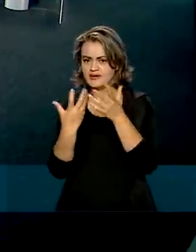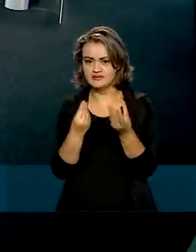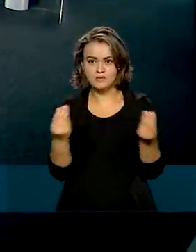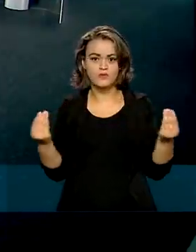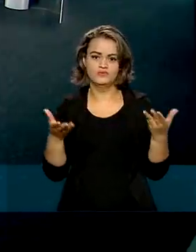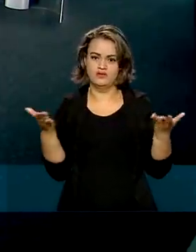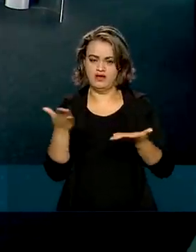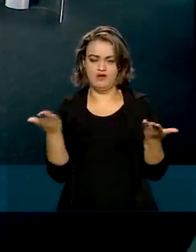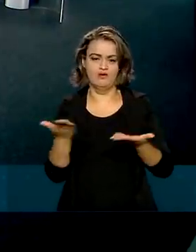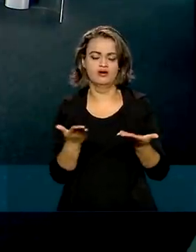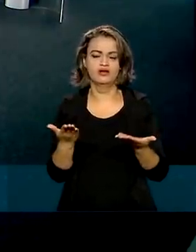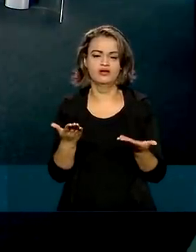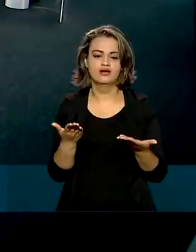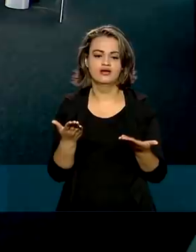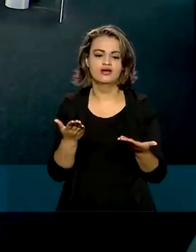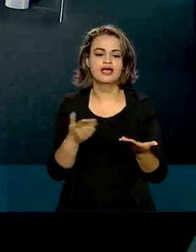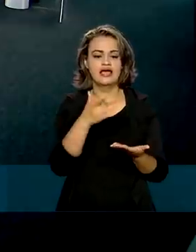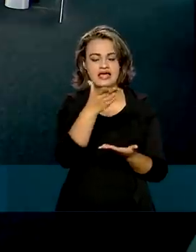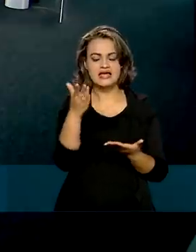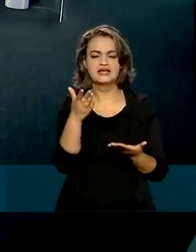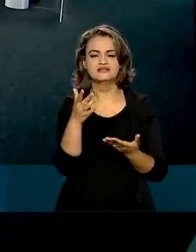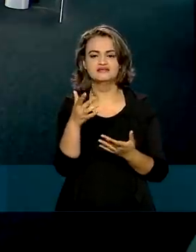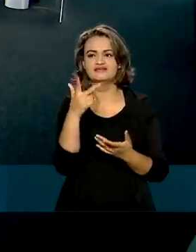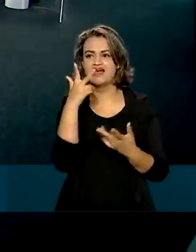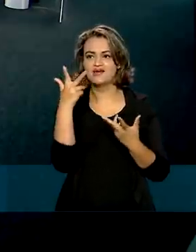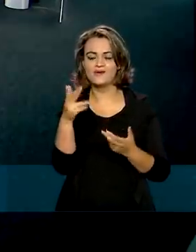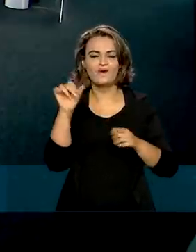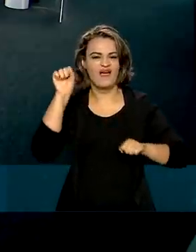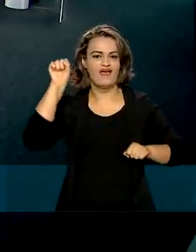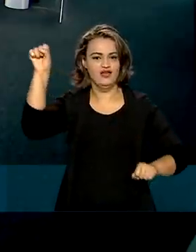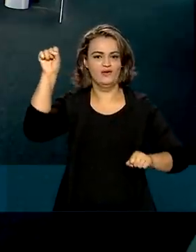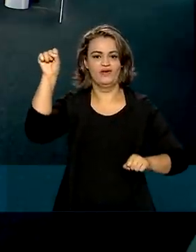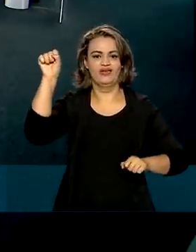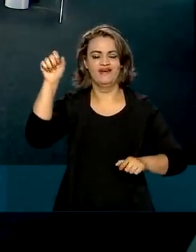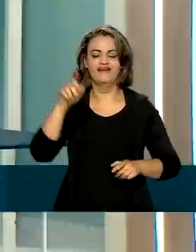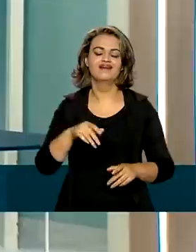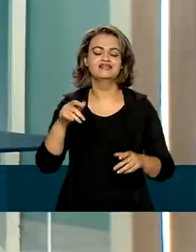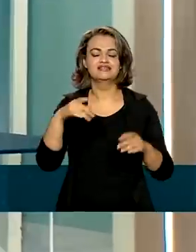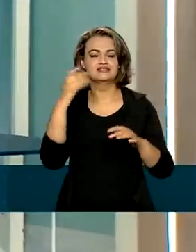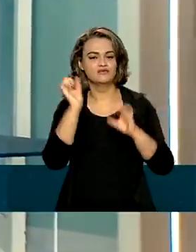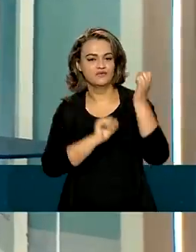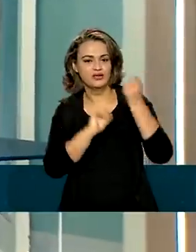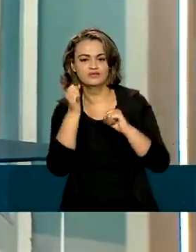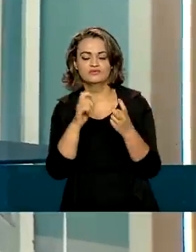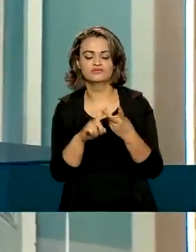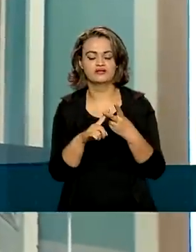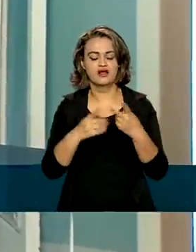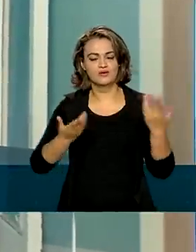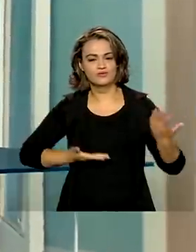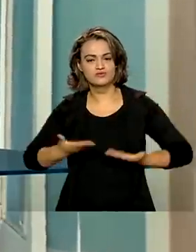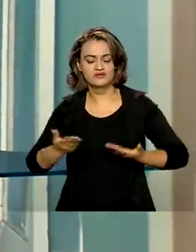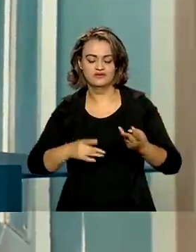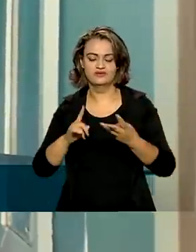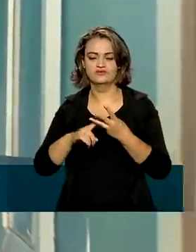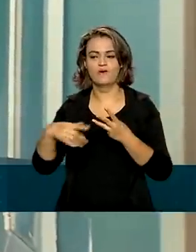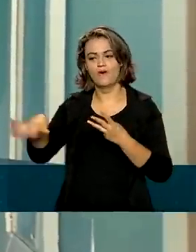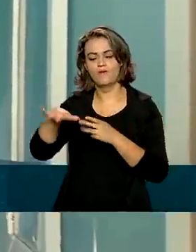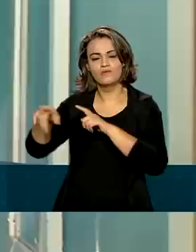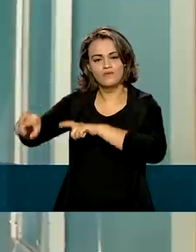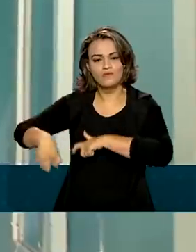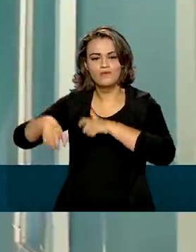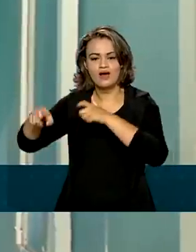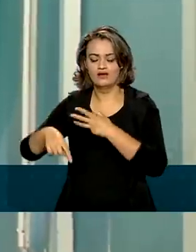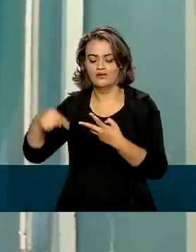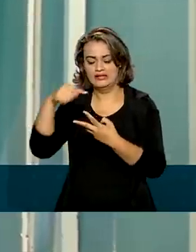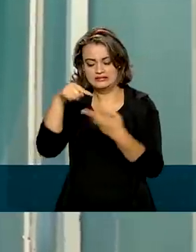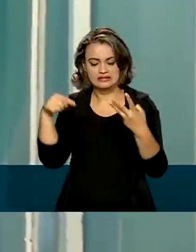recentemente. São os nossos heróis nacionais que a gente fala. Seja ele na indústria, no serviço, comércio ou no setor agro. É um